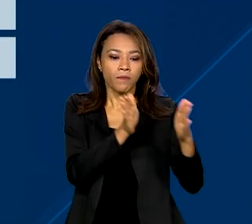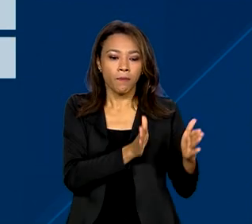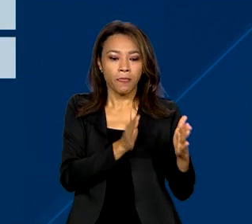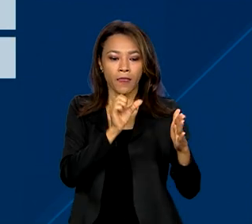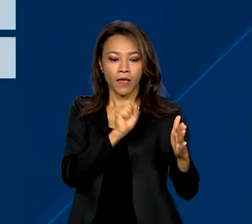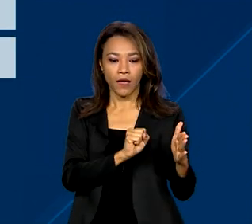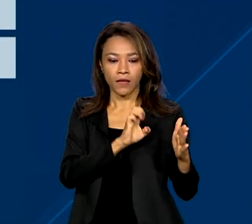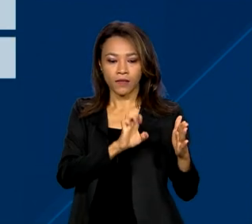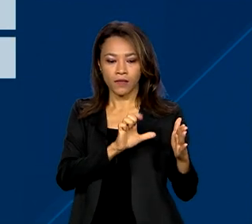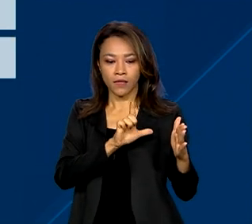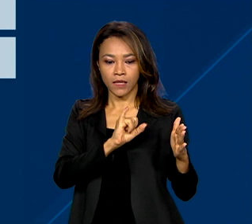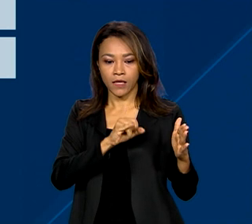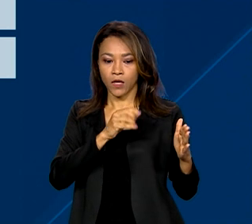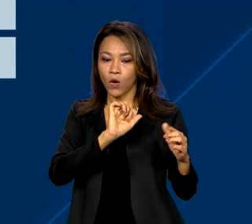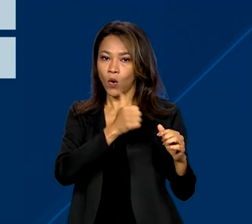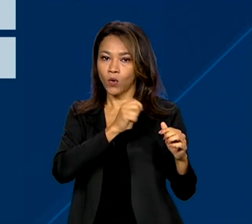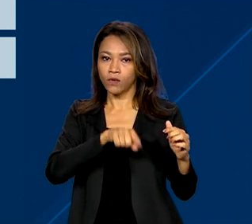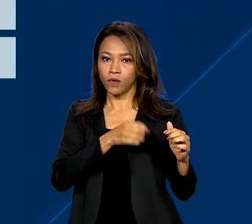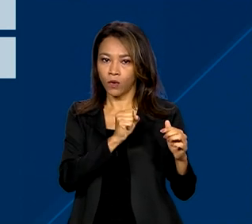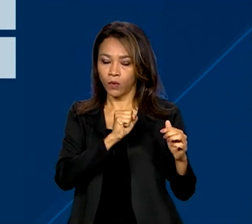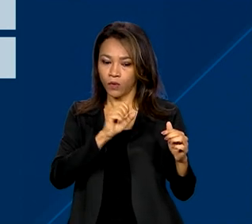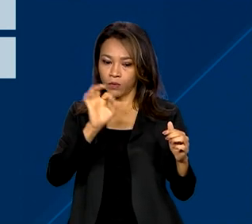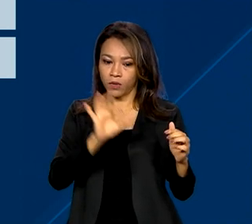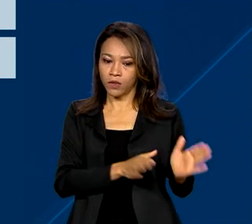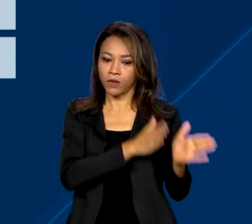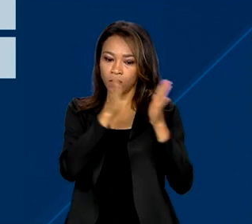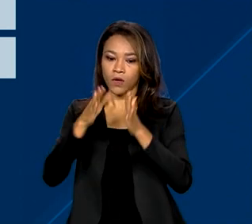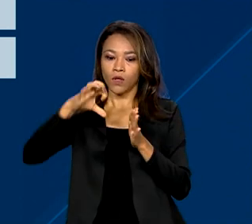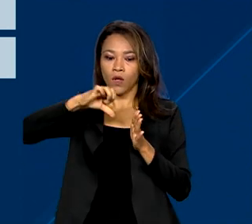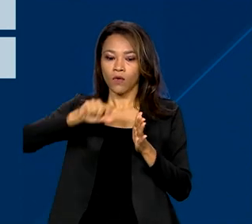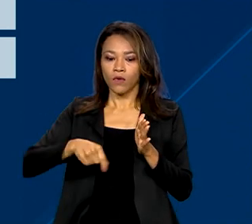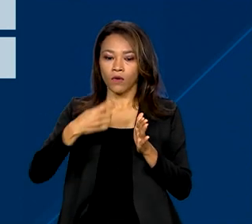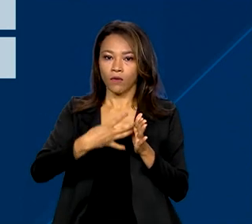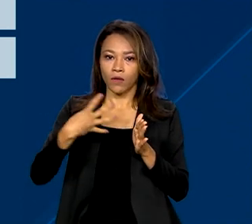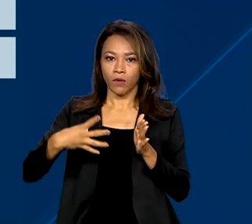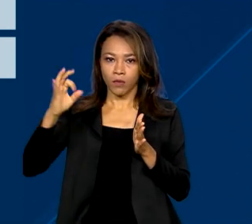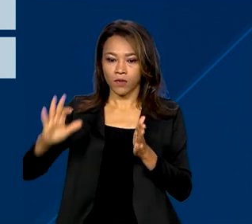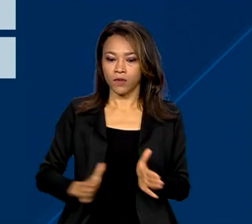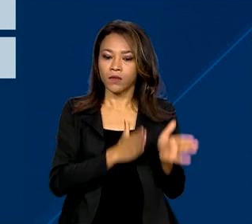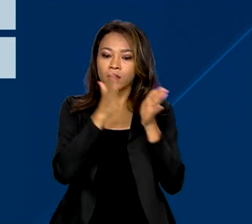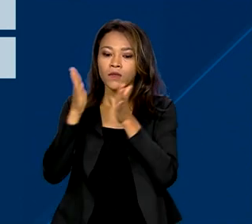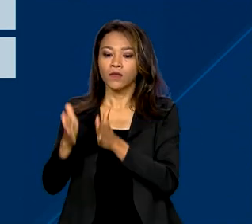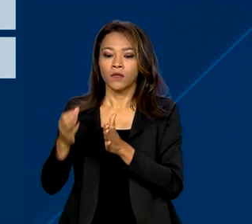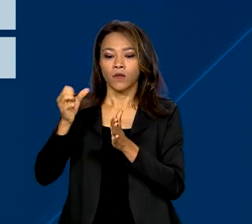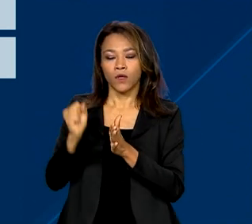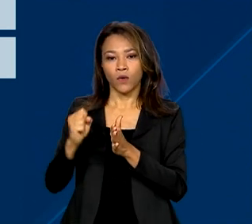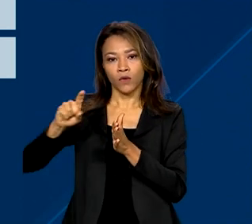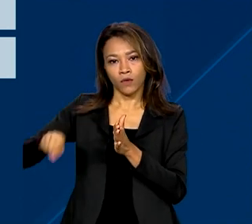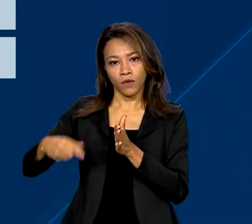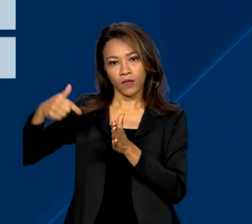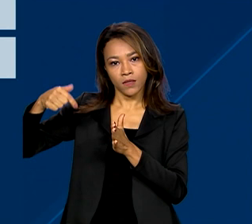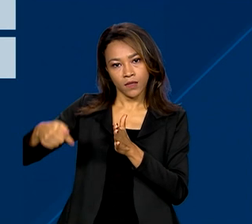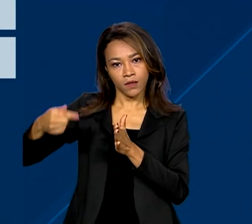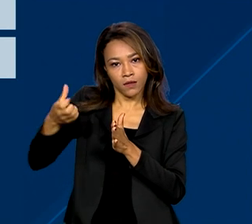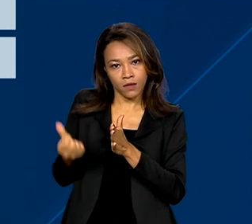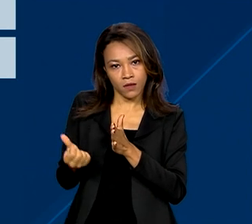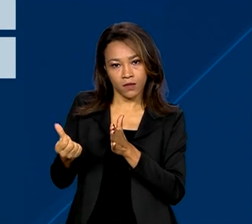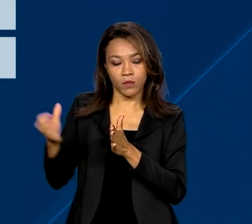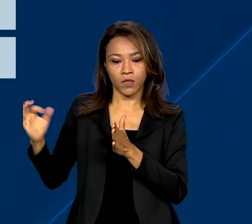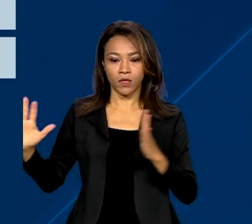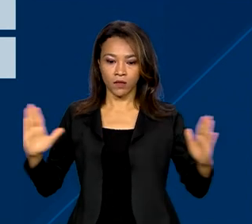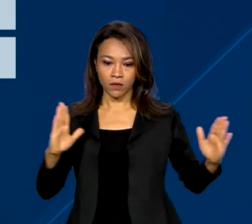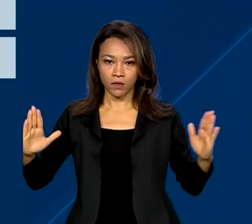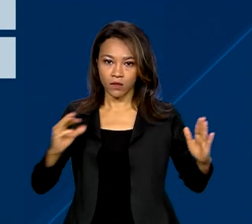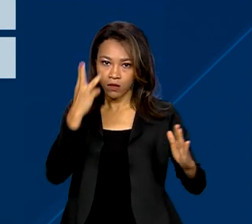11,08%, 9,44% e 8,76% nos próximos três